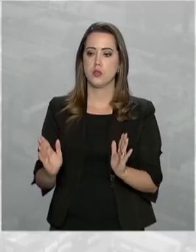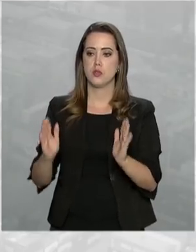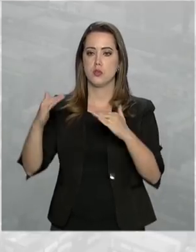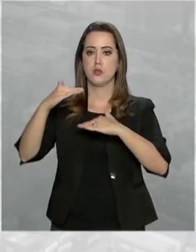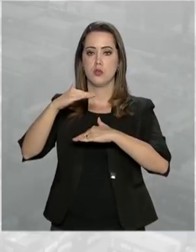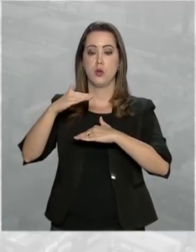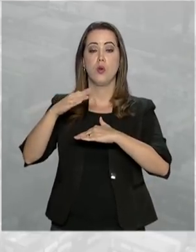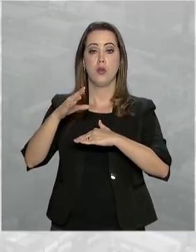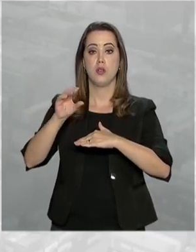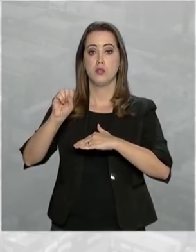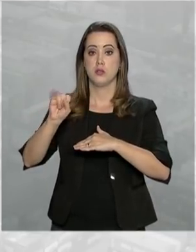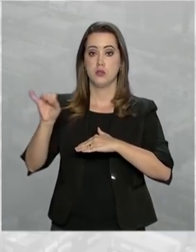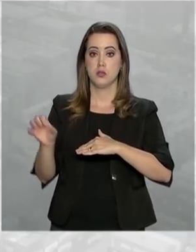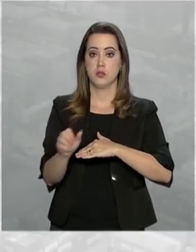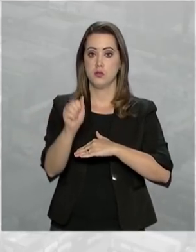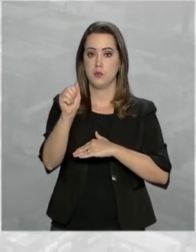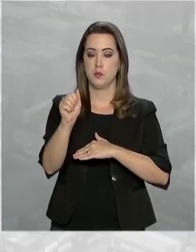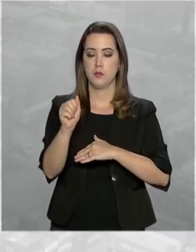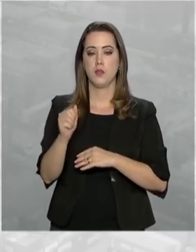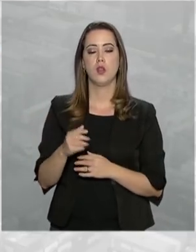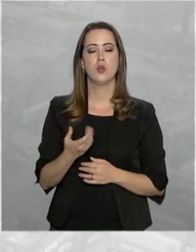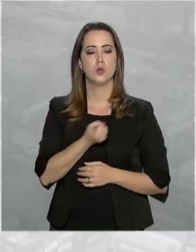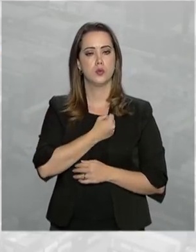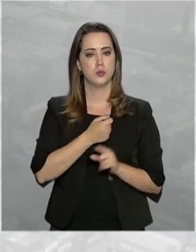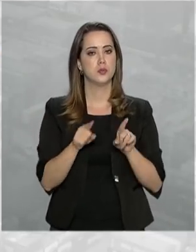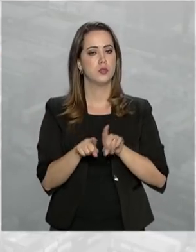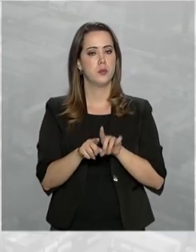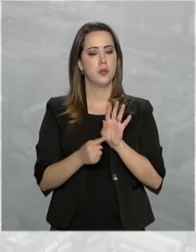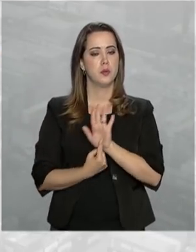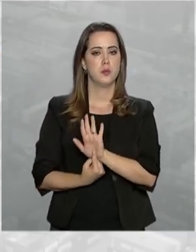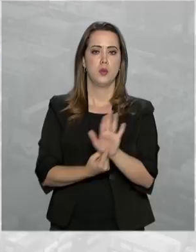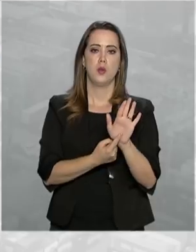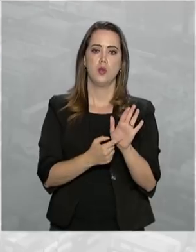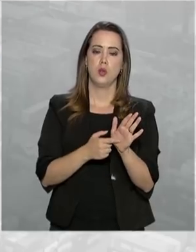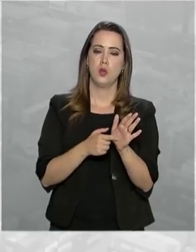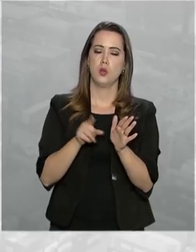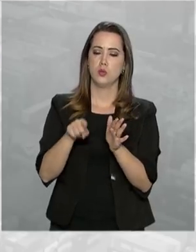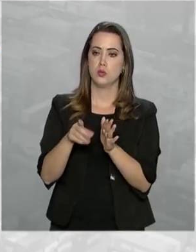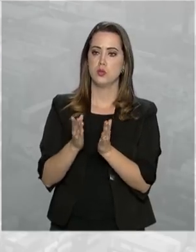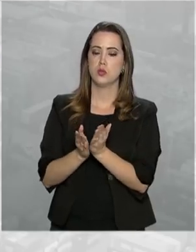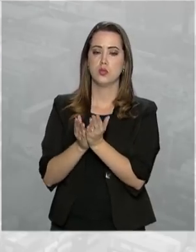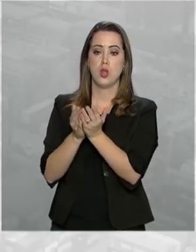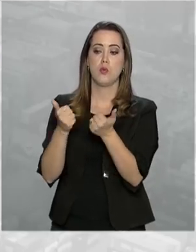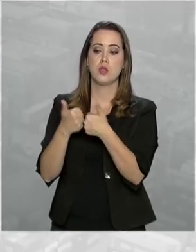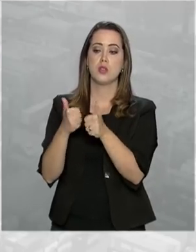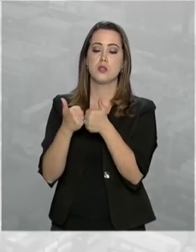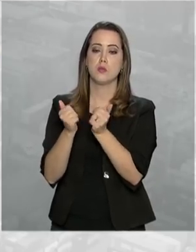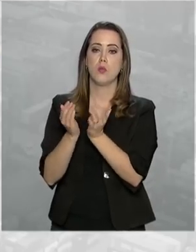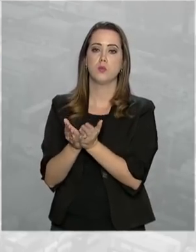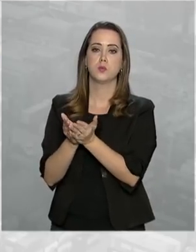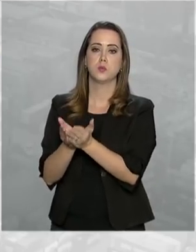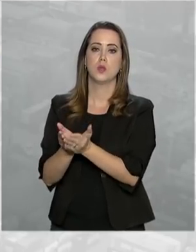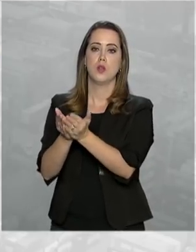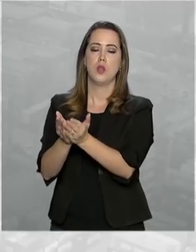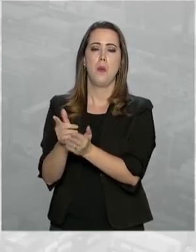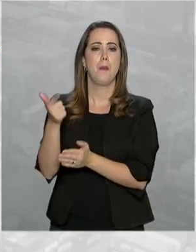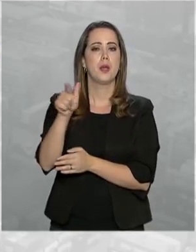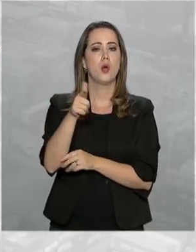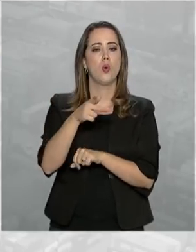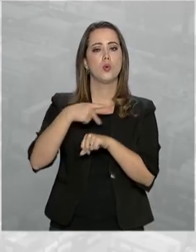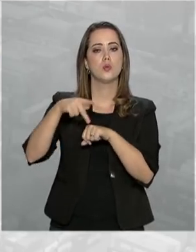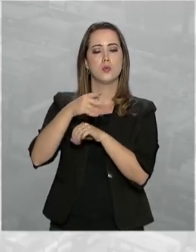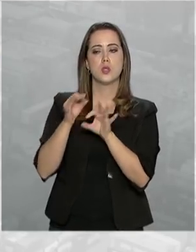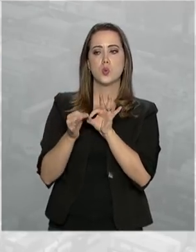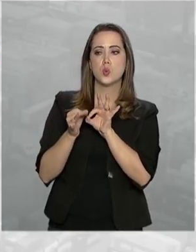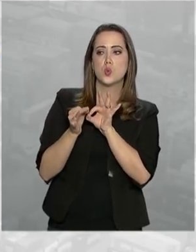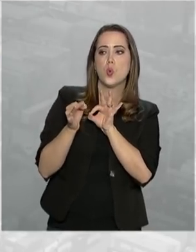soja. Os dados mostram também a movimentação de cargas por navegação. A navegação internacional, chamada de